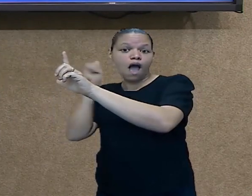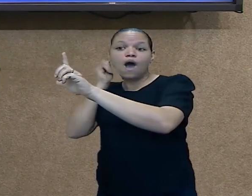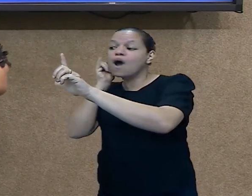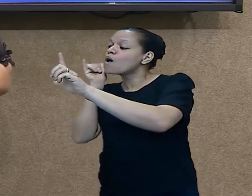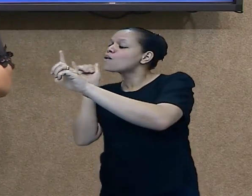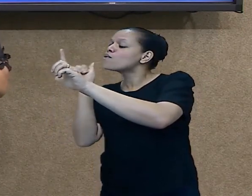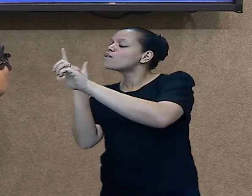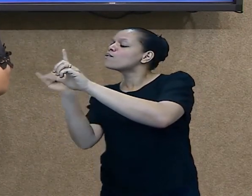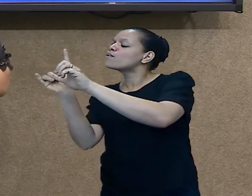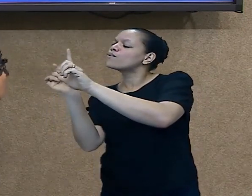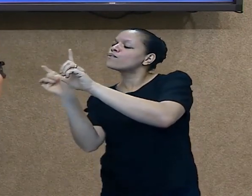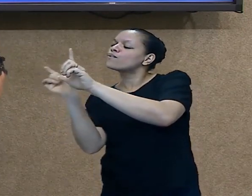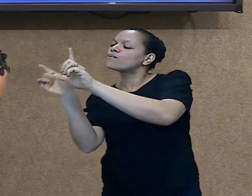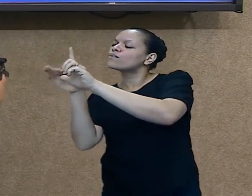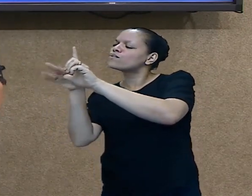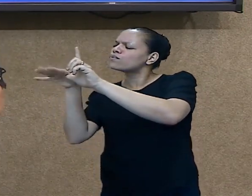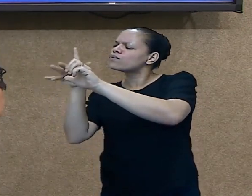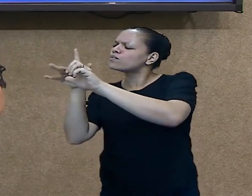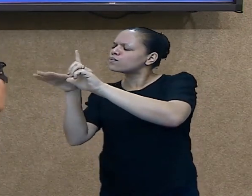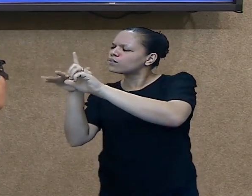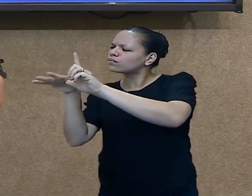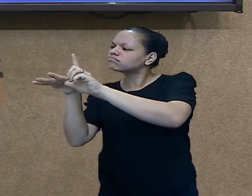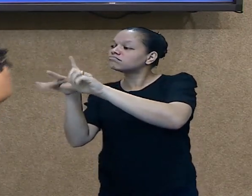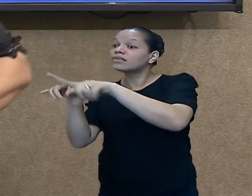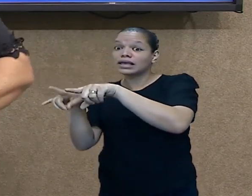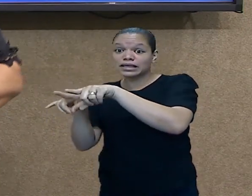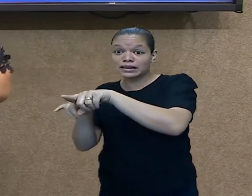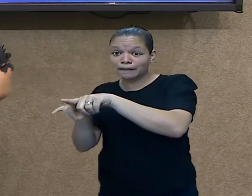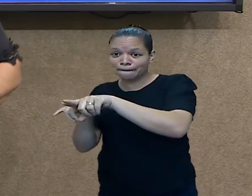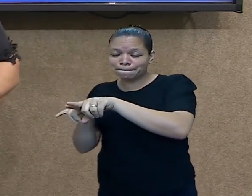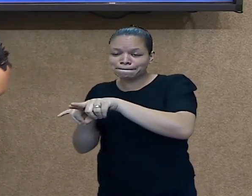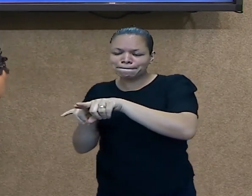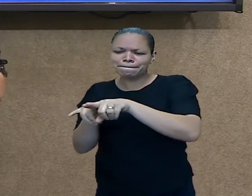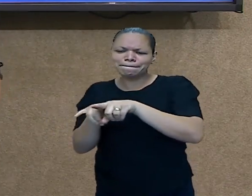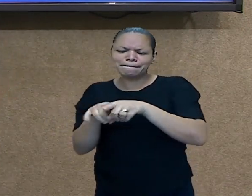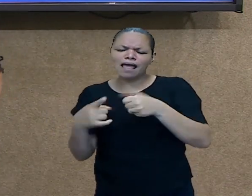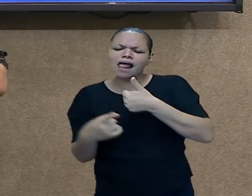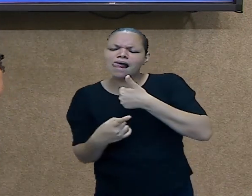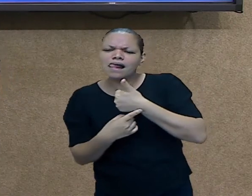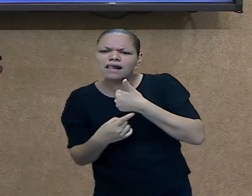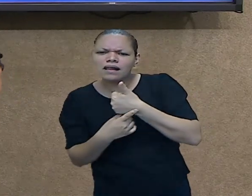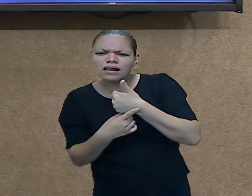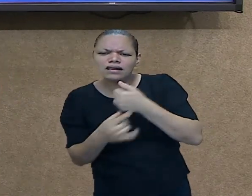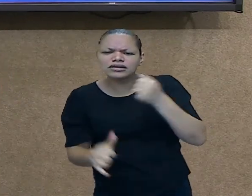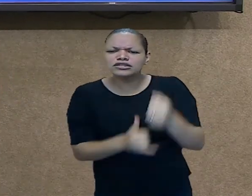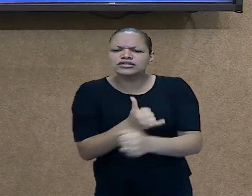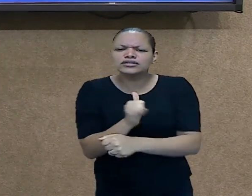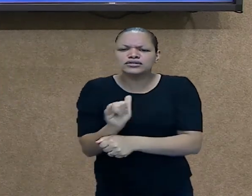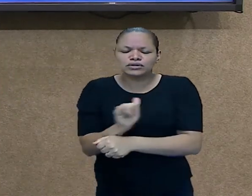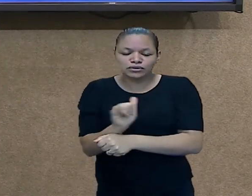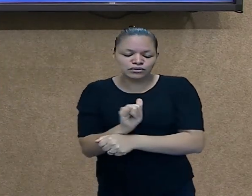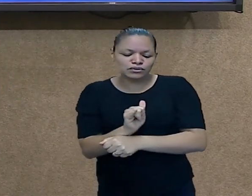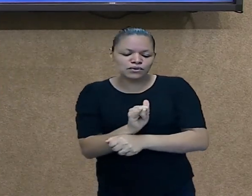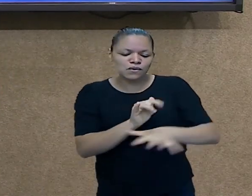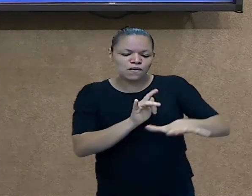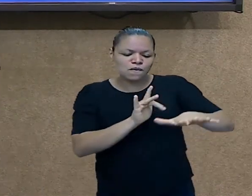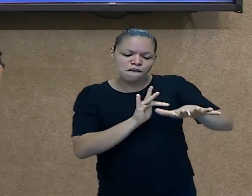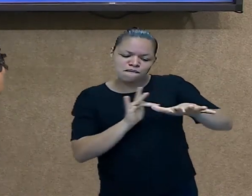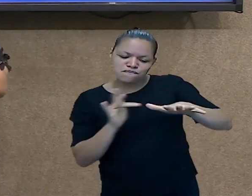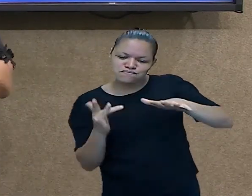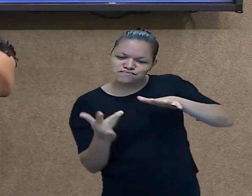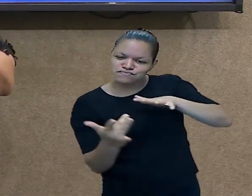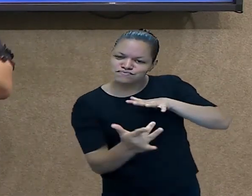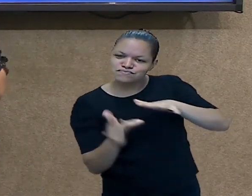na imagem que aparece no canto da tela. Se inscreva em nosso canal do YouTube e acesse nossas redes sociais.